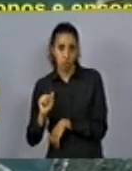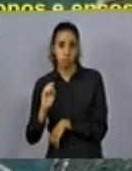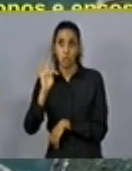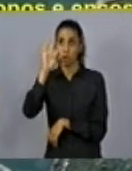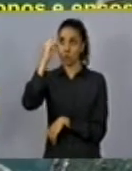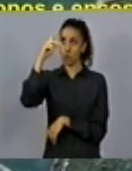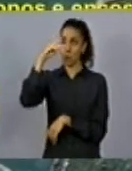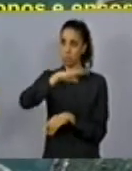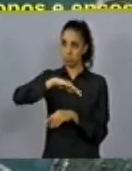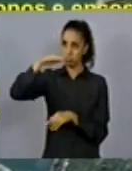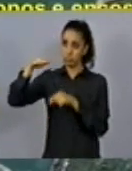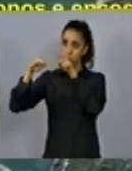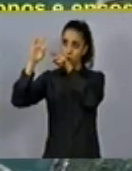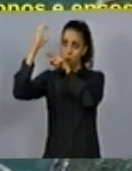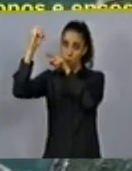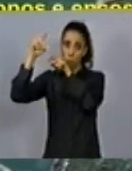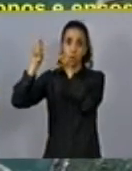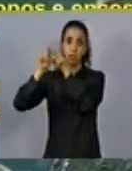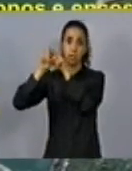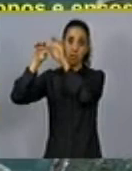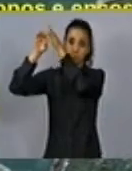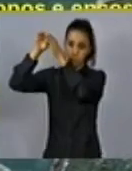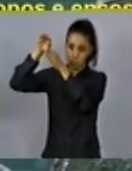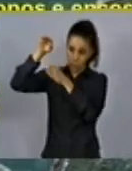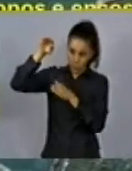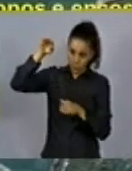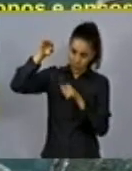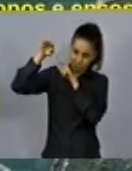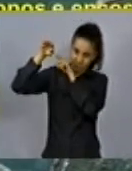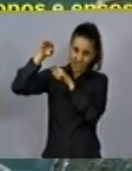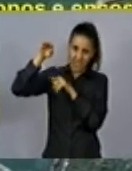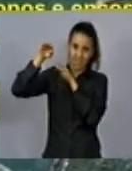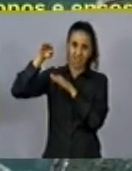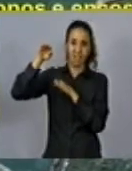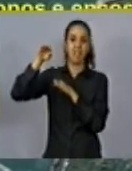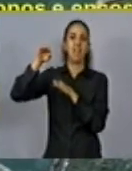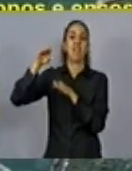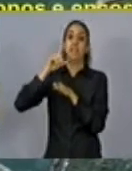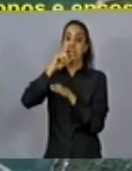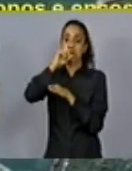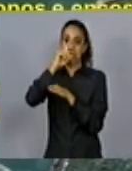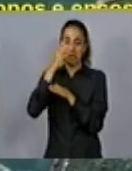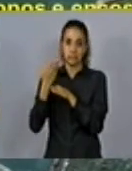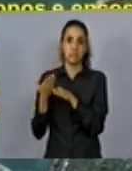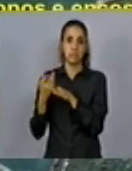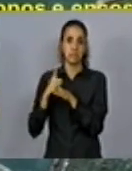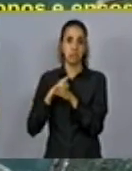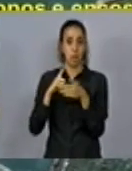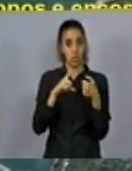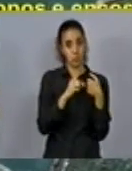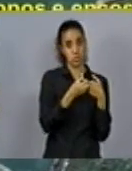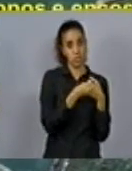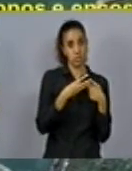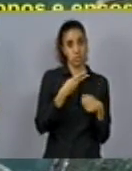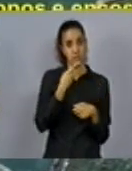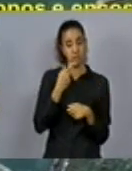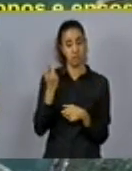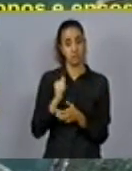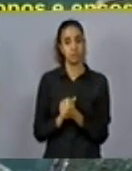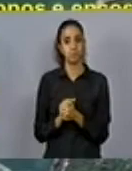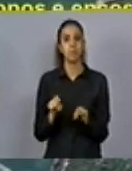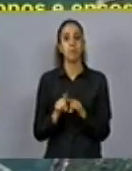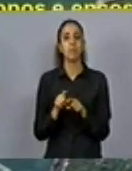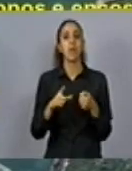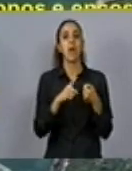mesmo tempo em encostas de alta declividade, que são duas situações que são destacadas pelo artigo 63 e também pelo